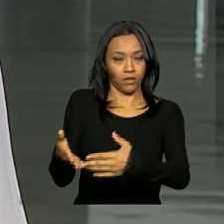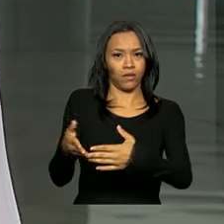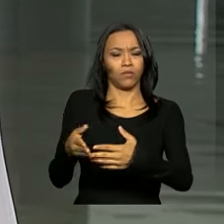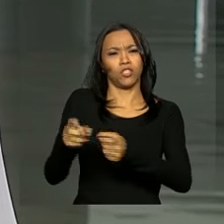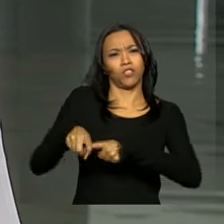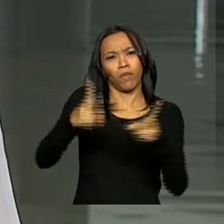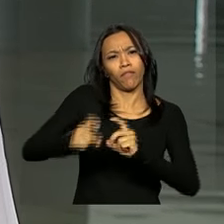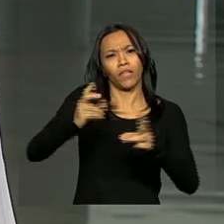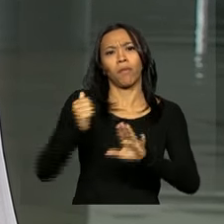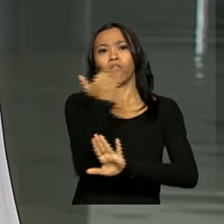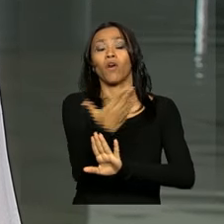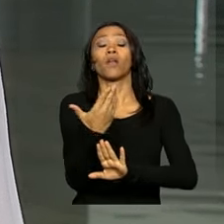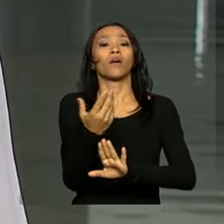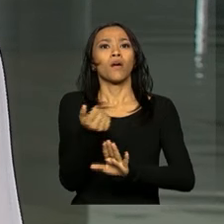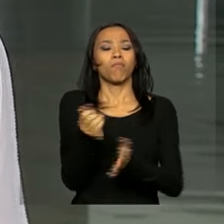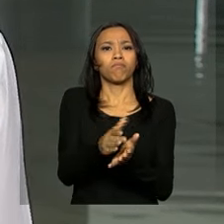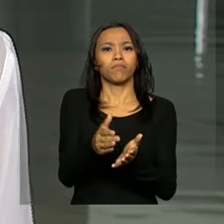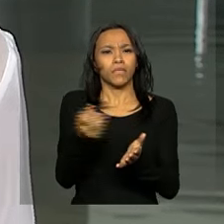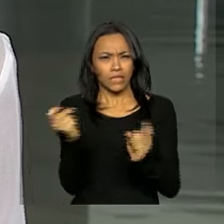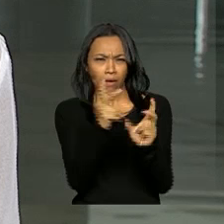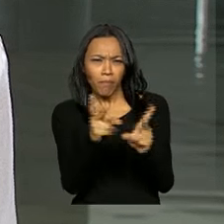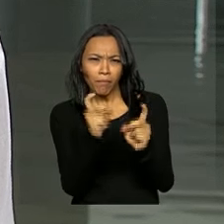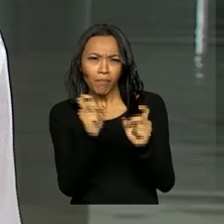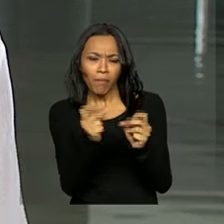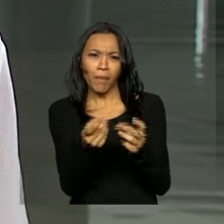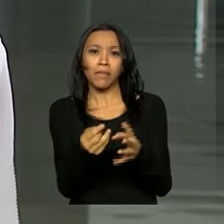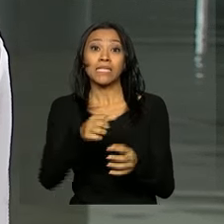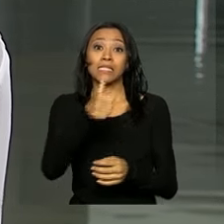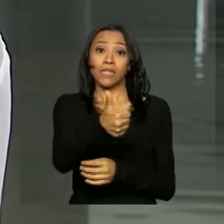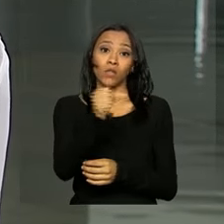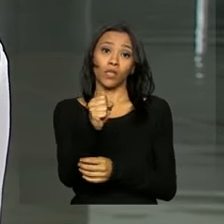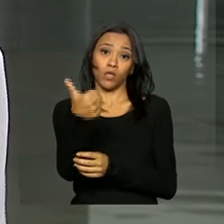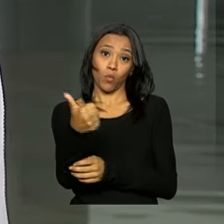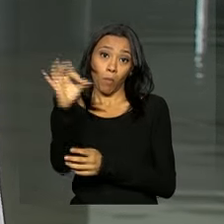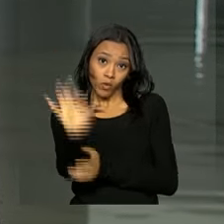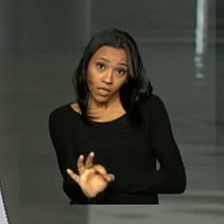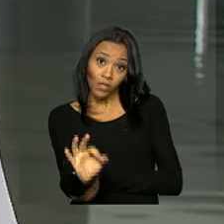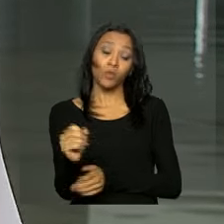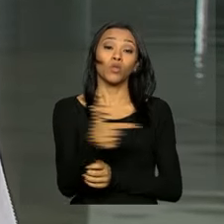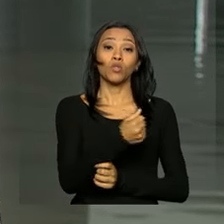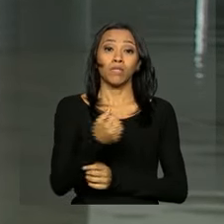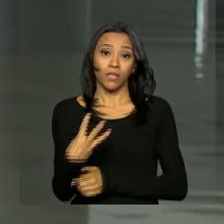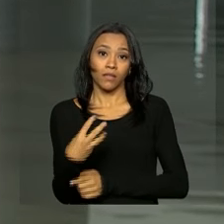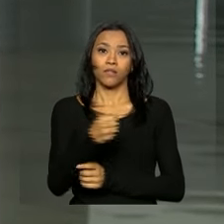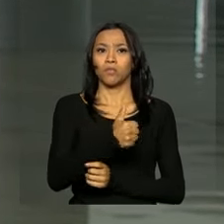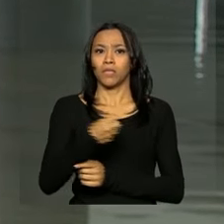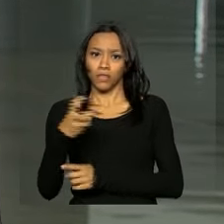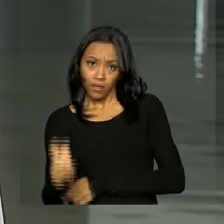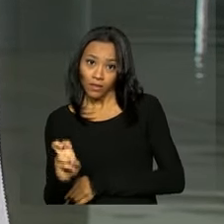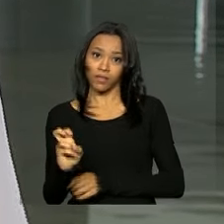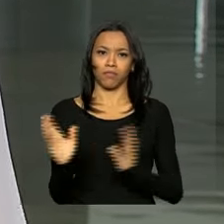do Brasil para a Argentina cresceram 181% entre 2003 e 2015. O principal item da